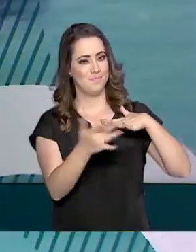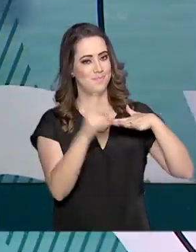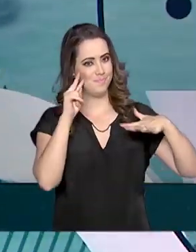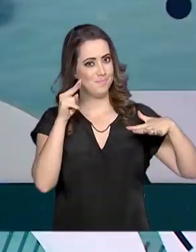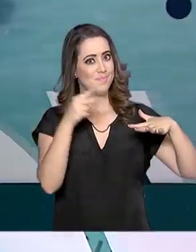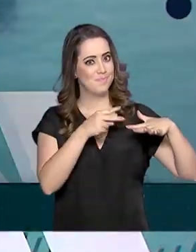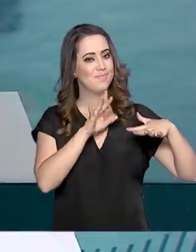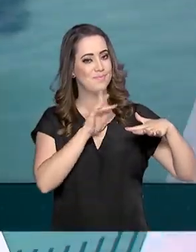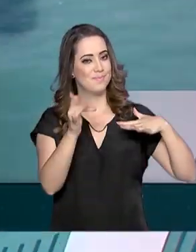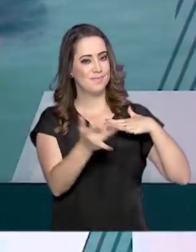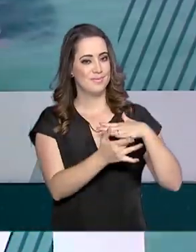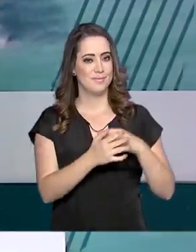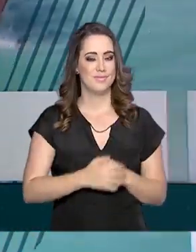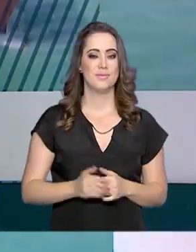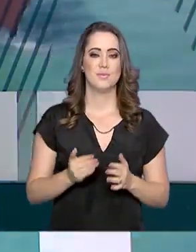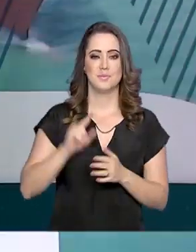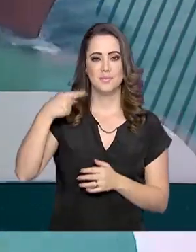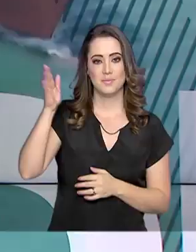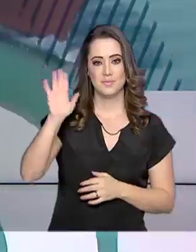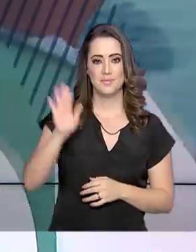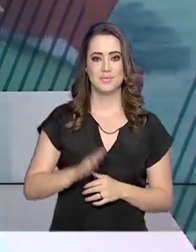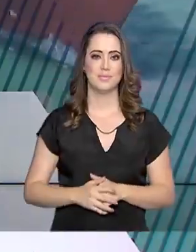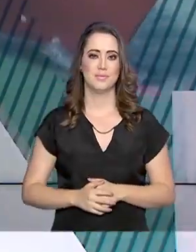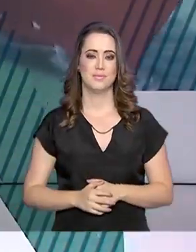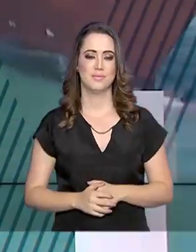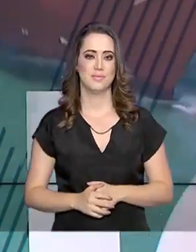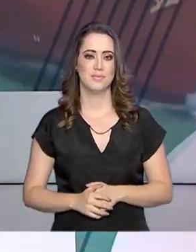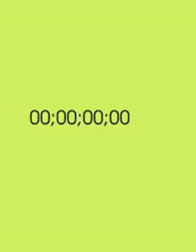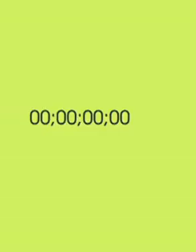também pelas redes sociais. Até a próxima edição!